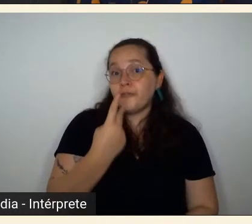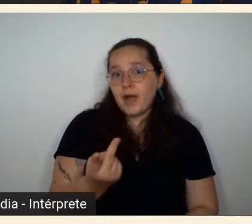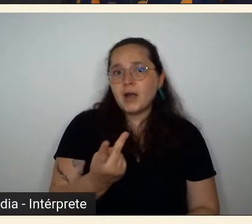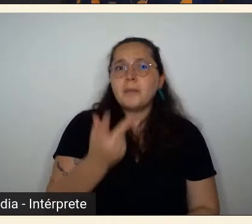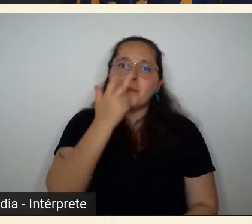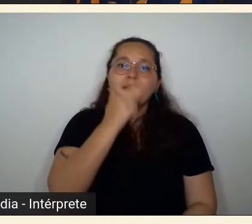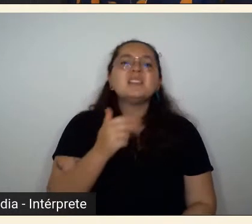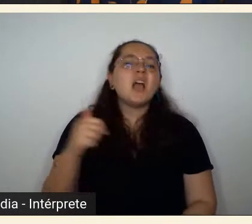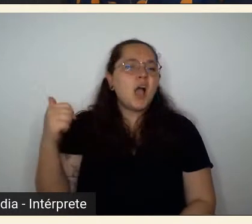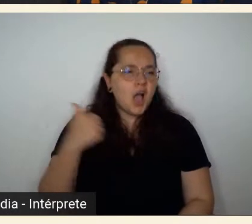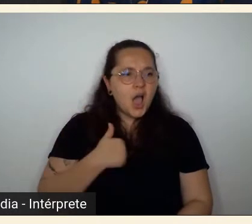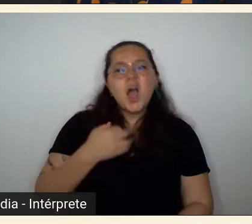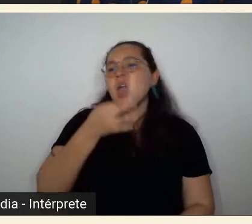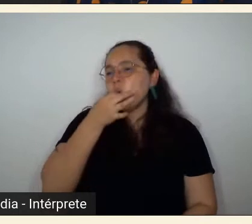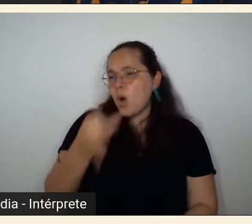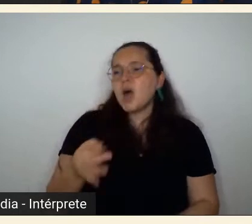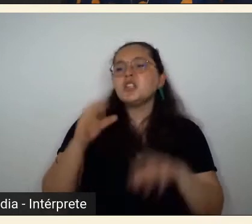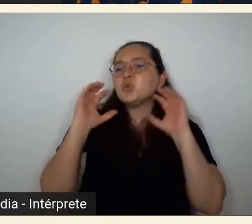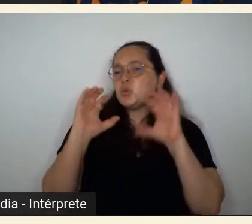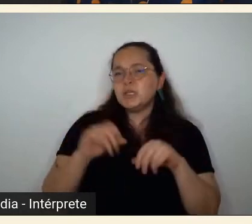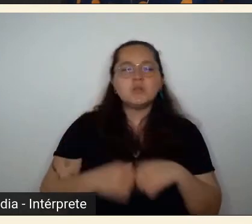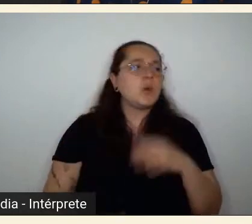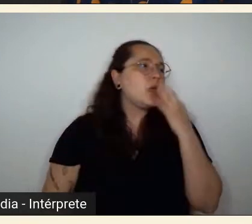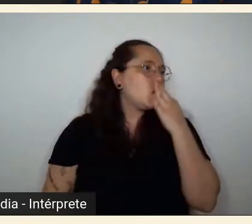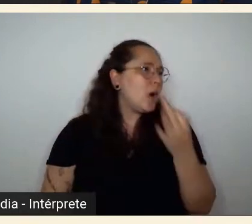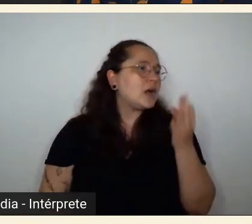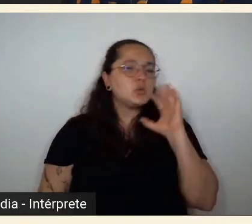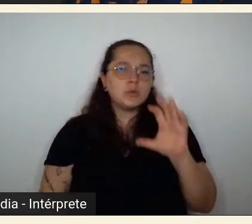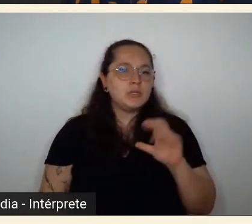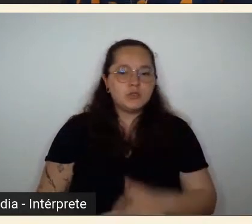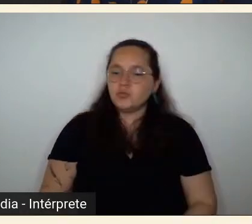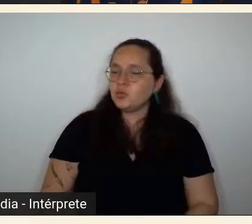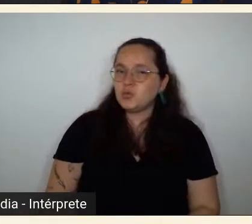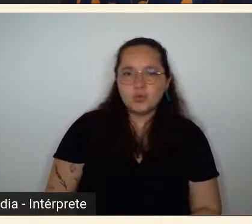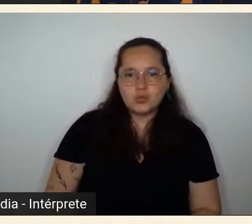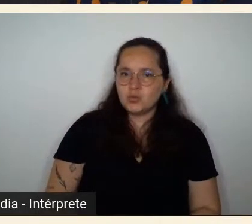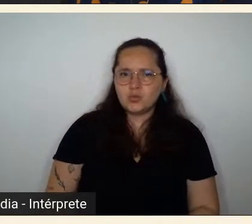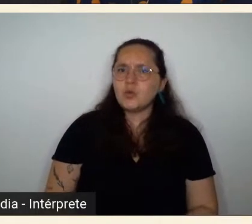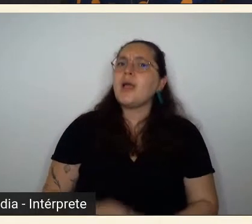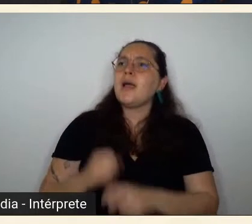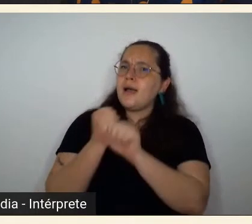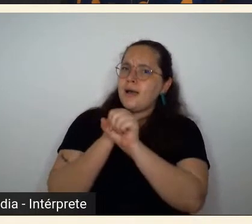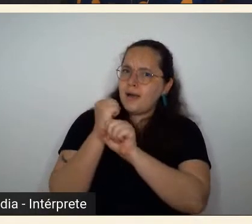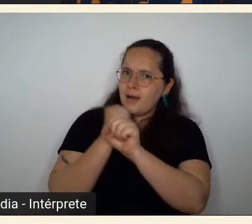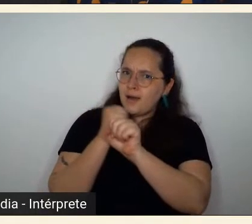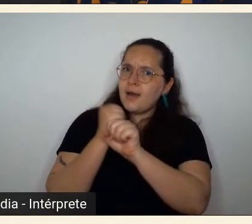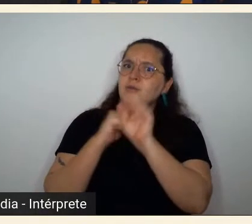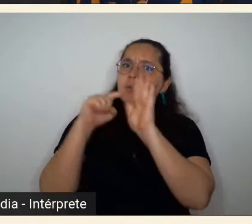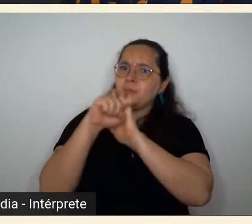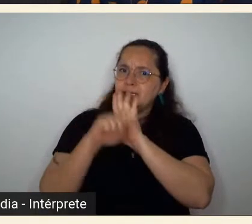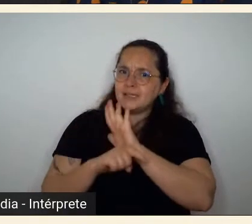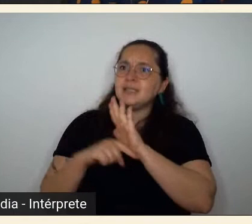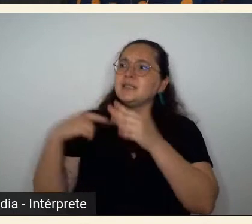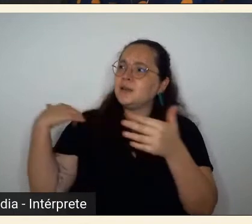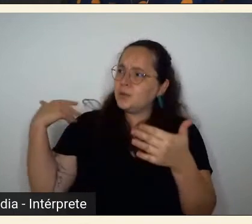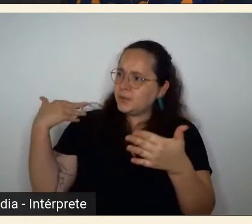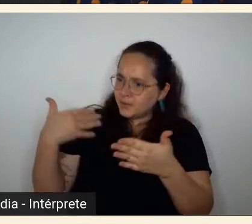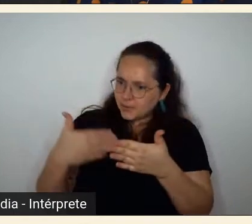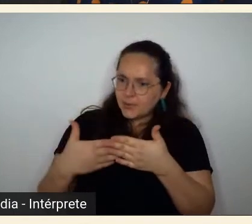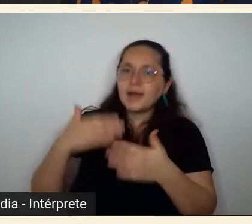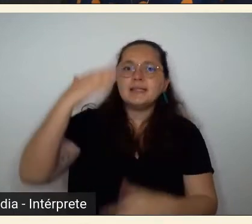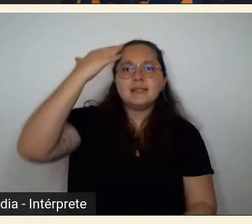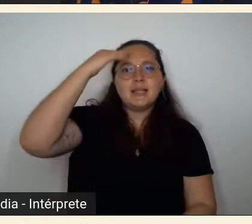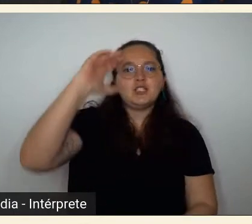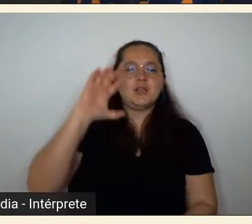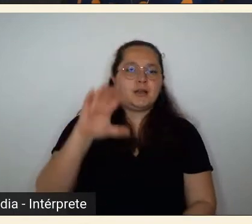você começou a pesquisa achando isso e acabou achando isso e não é bem assim foram muitos anos até eu entender esse enquadramento